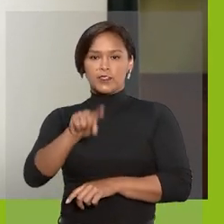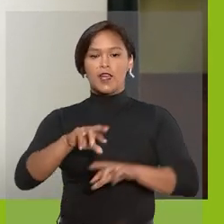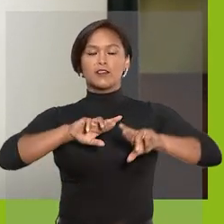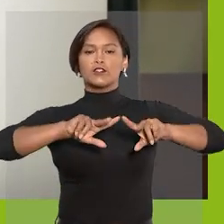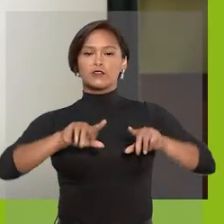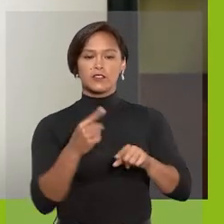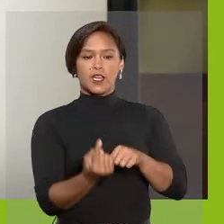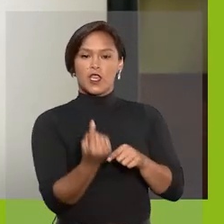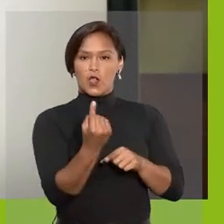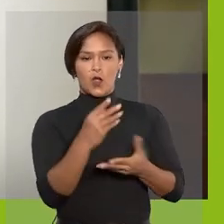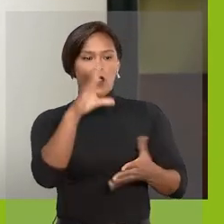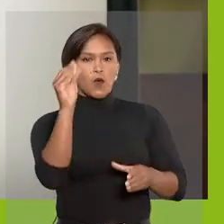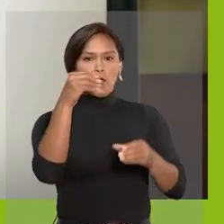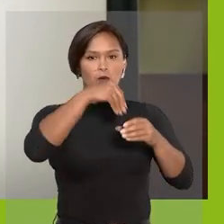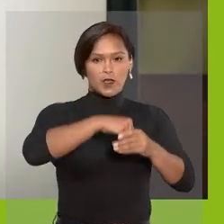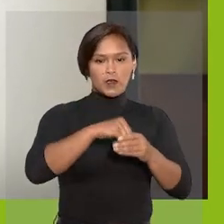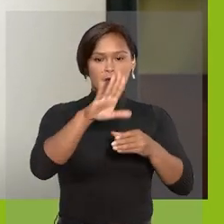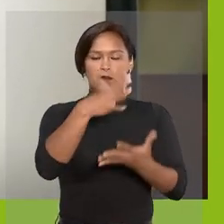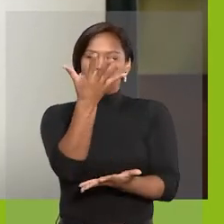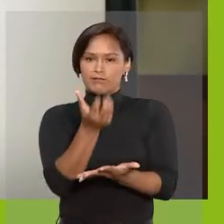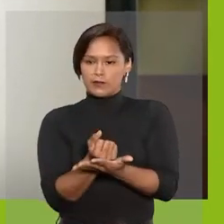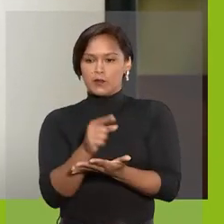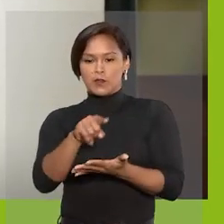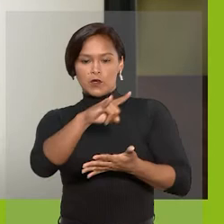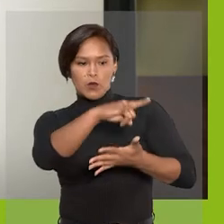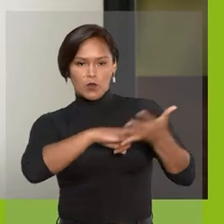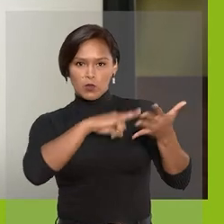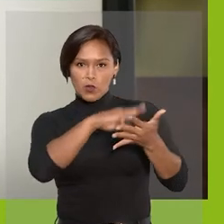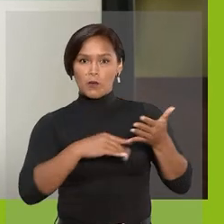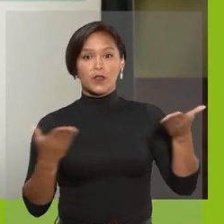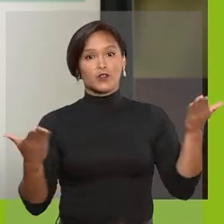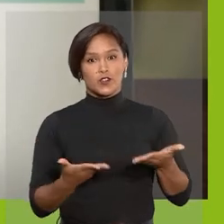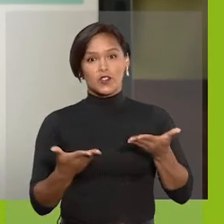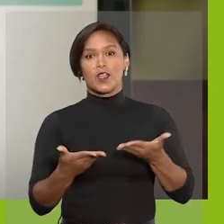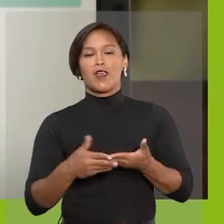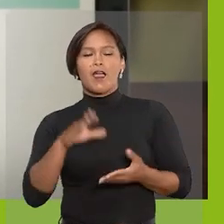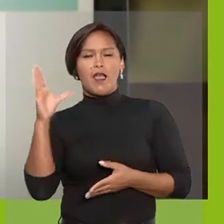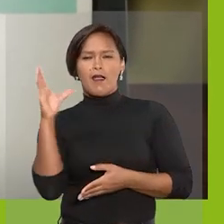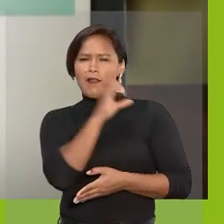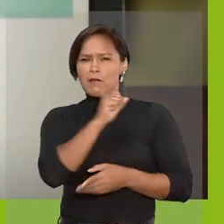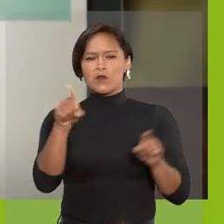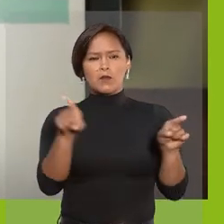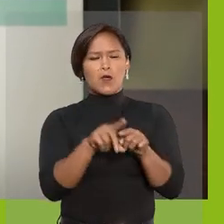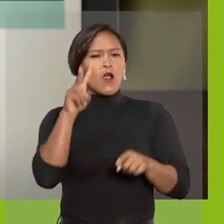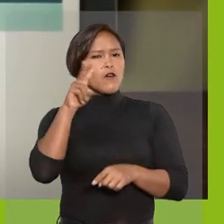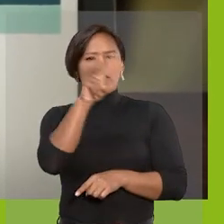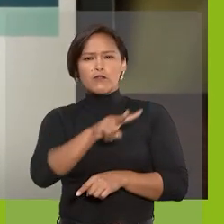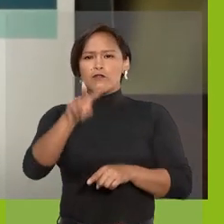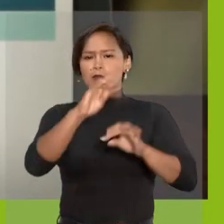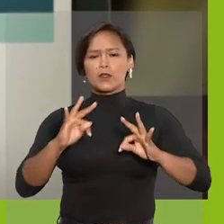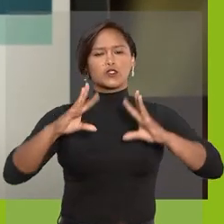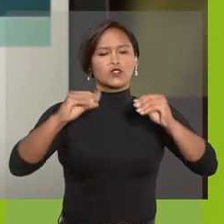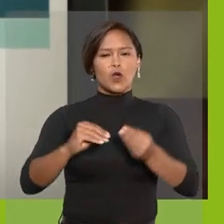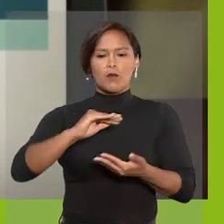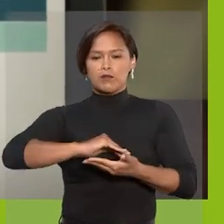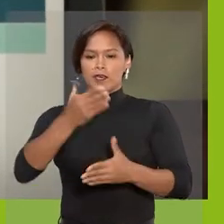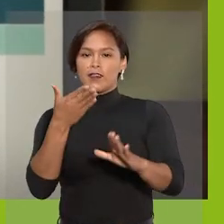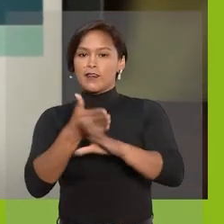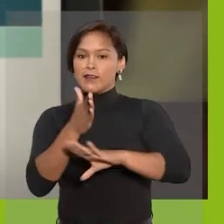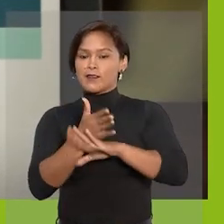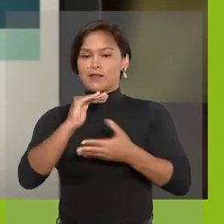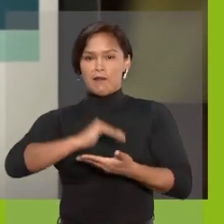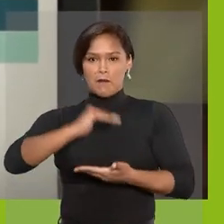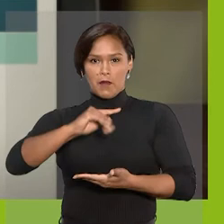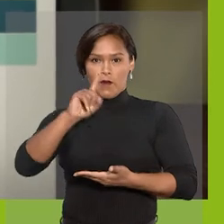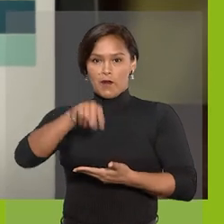diferença é que, ao Incluir e Disponibilizar, o documento já se torna automaticamente visível para as unidades que acessam o